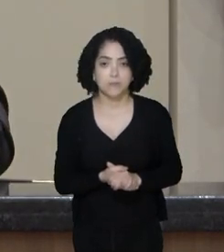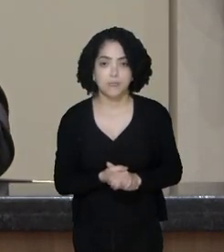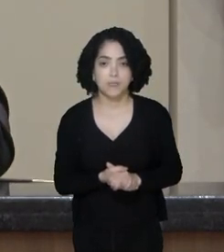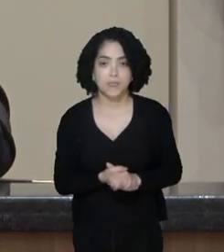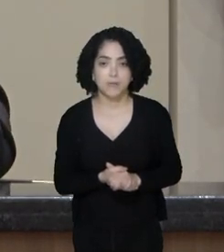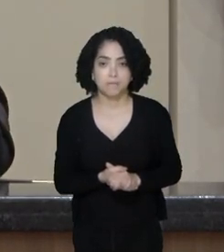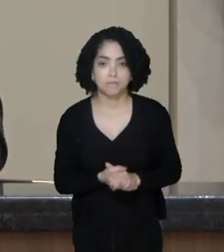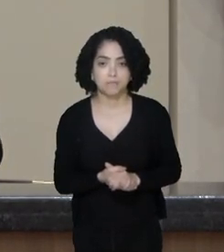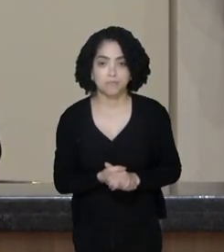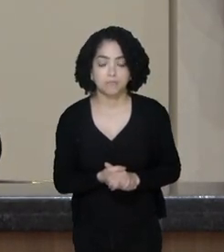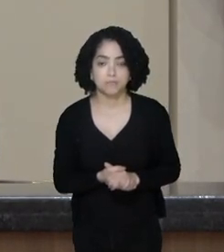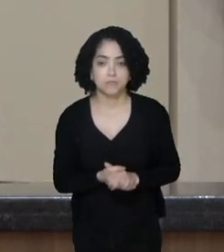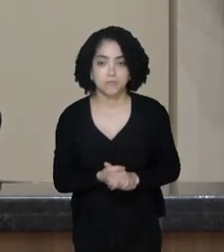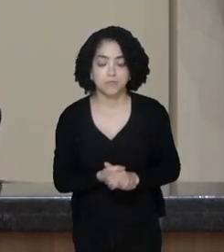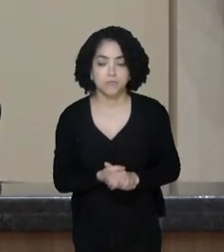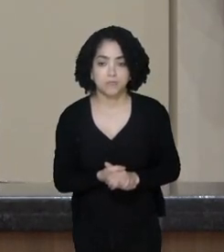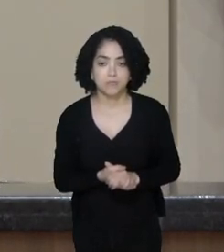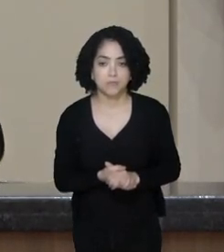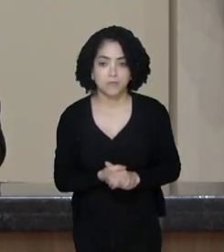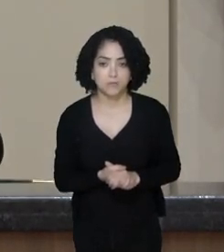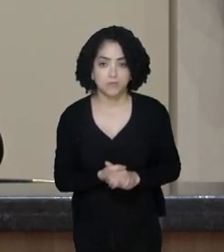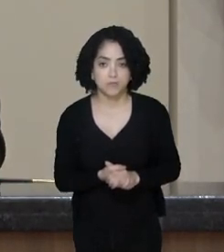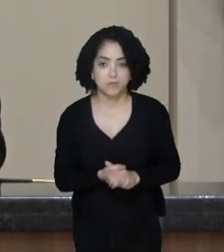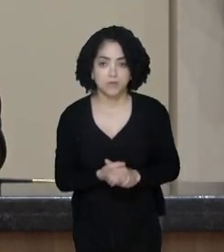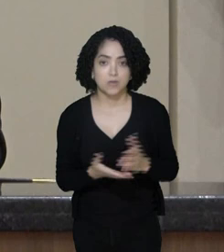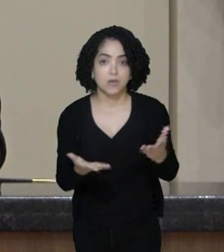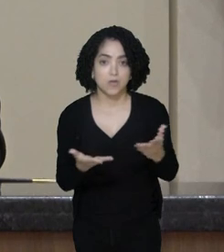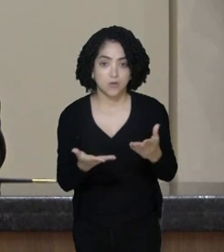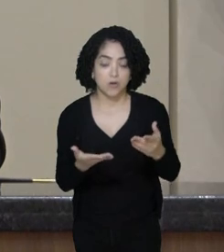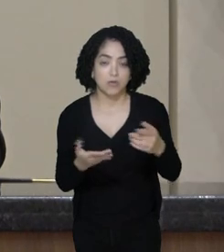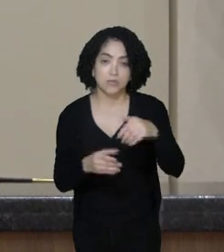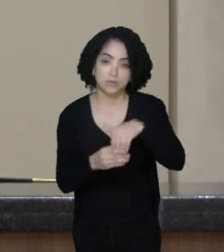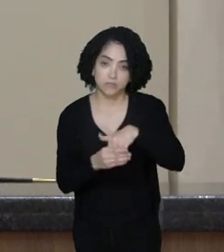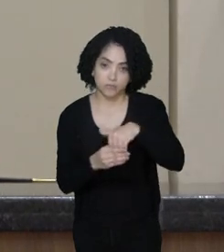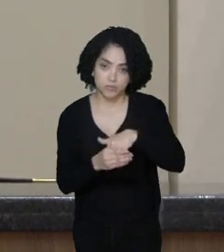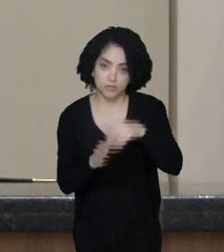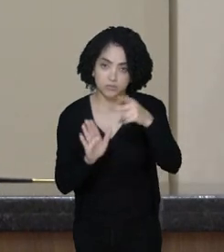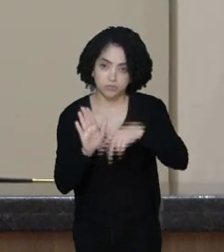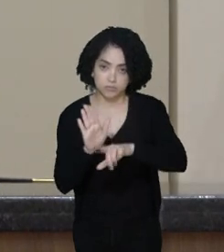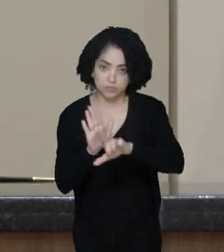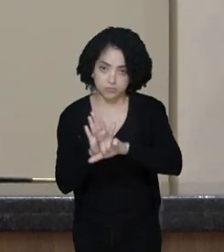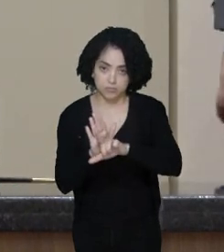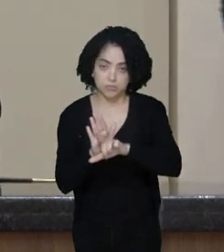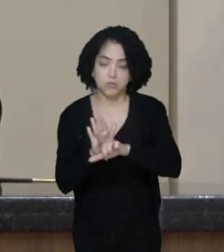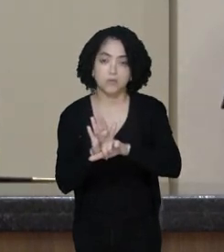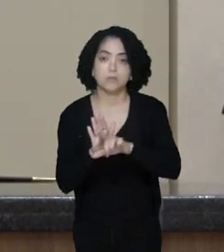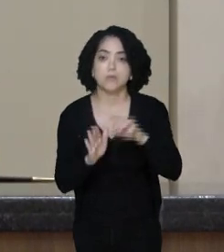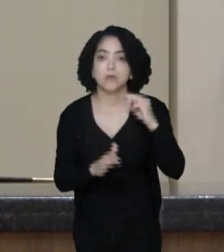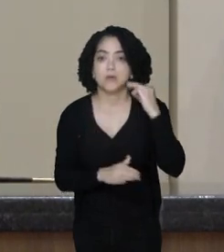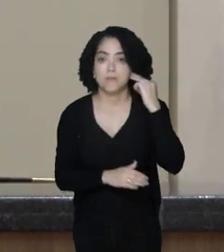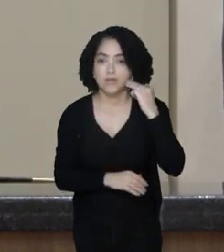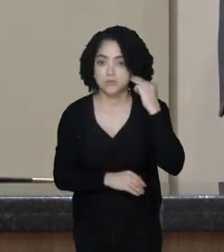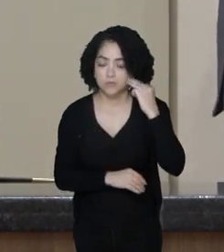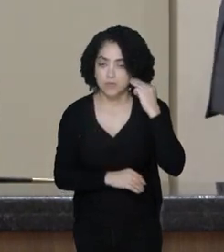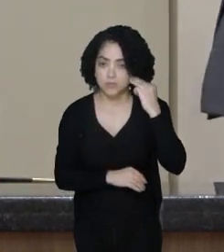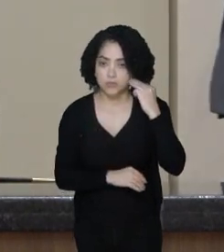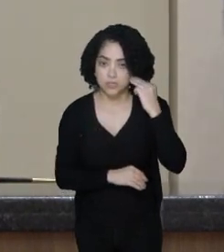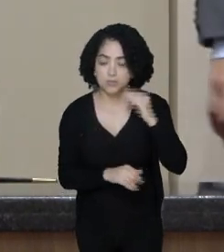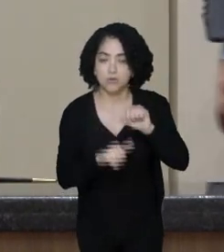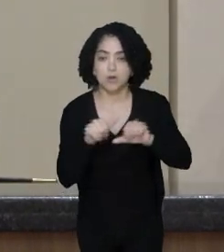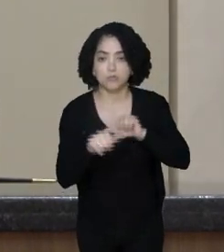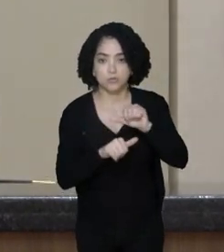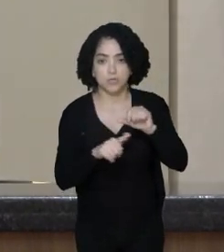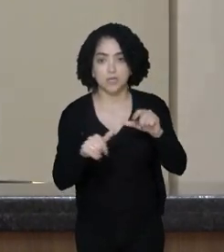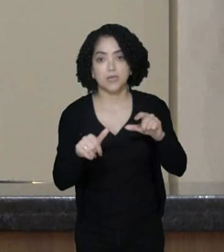deputados em tela, está em discussão e votação em turno único, o projeto de lei do deputado Márcio Machados, que altera o